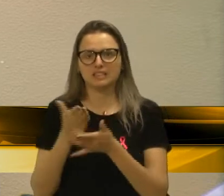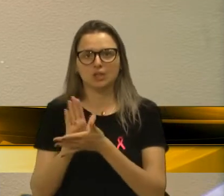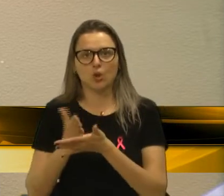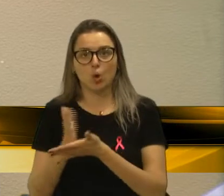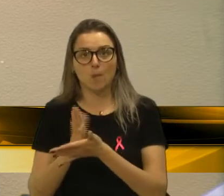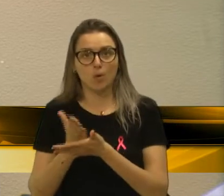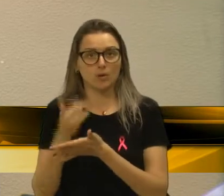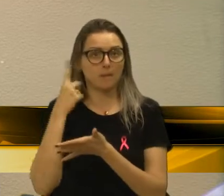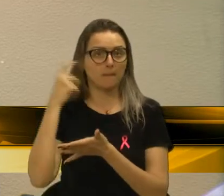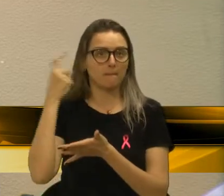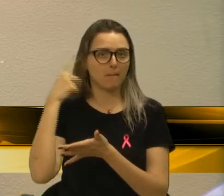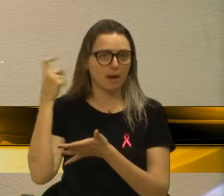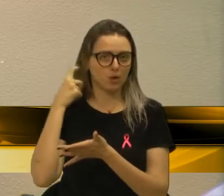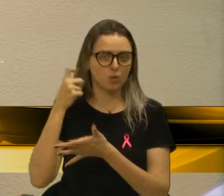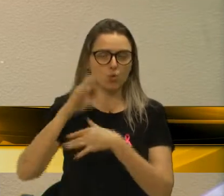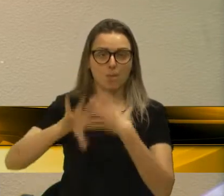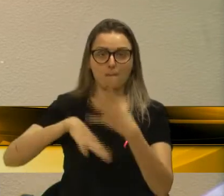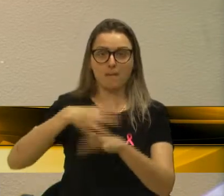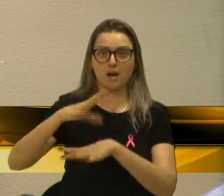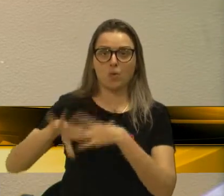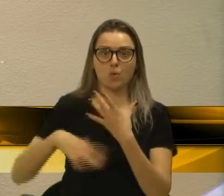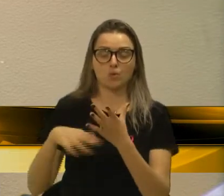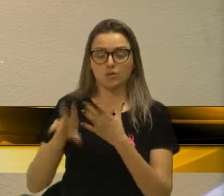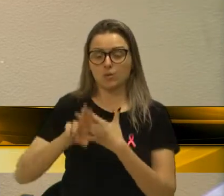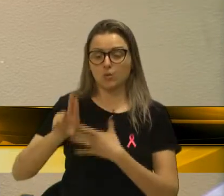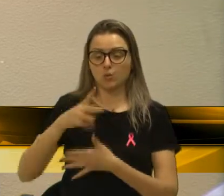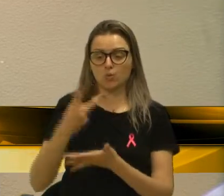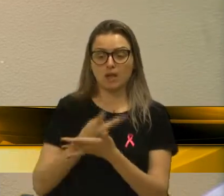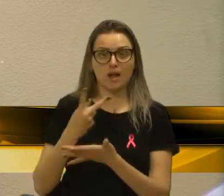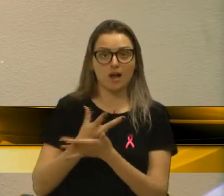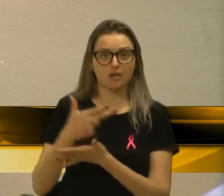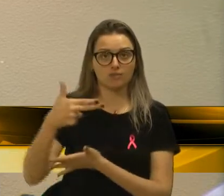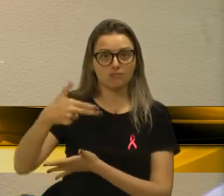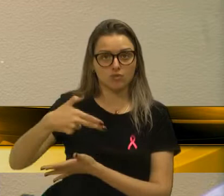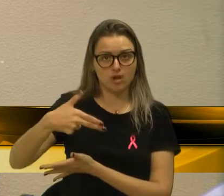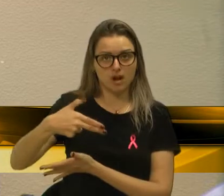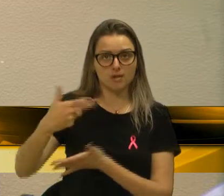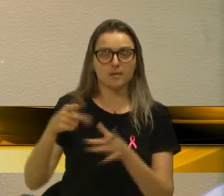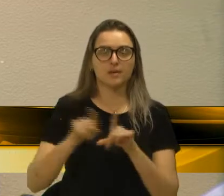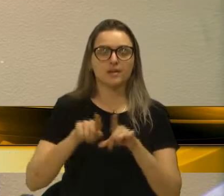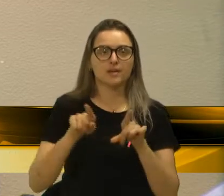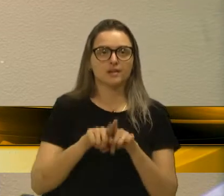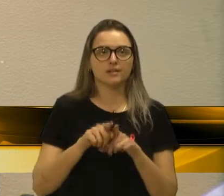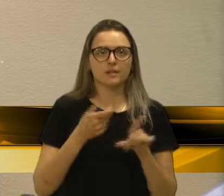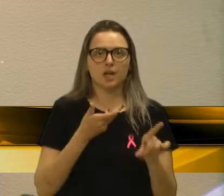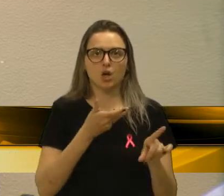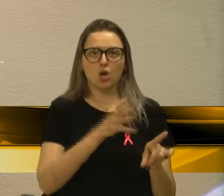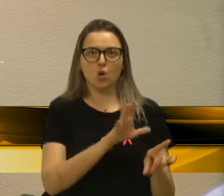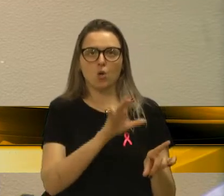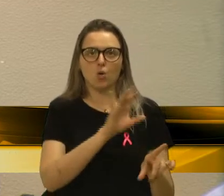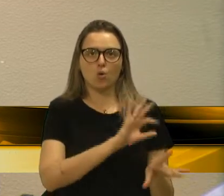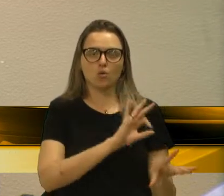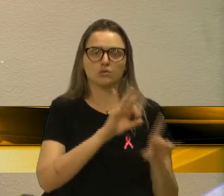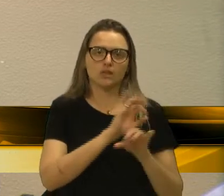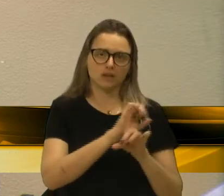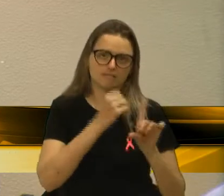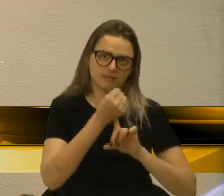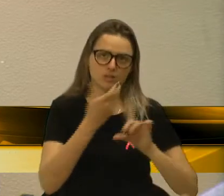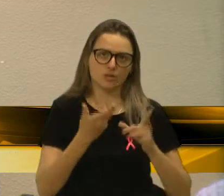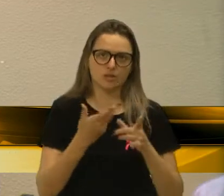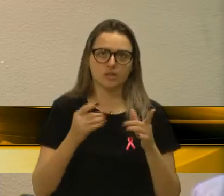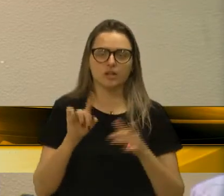público, desordem, porte ilegal de armas, contravenções, entre outros crimes,